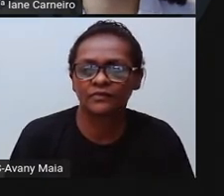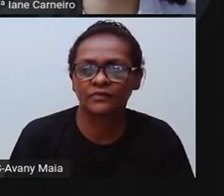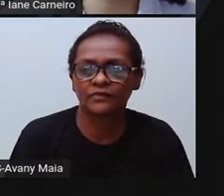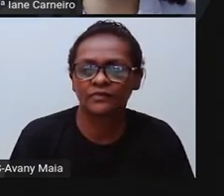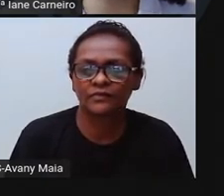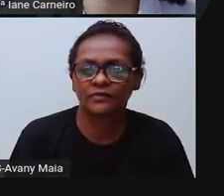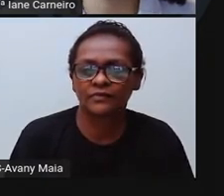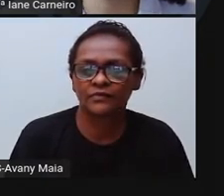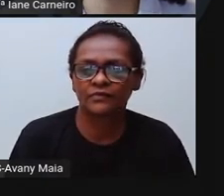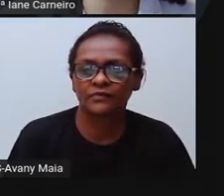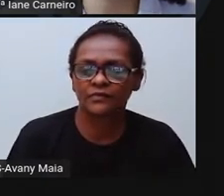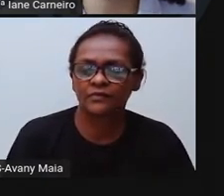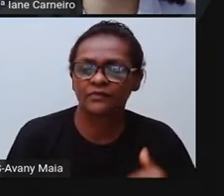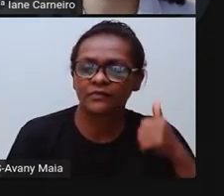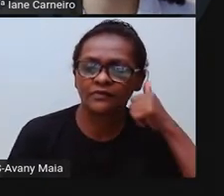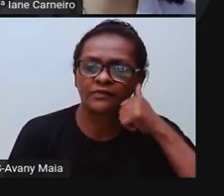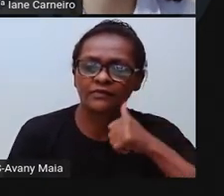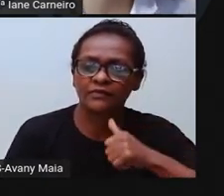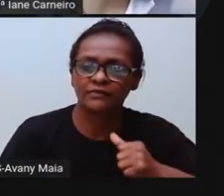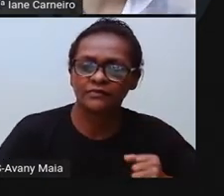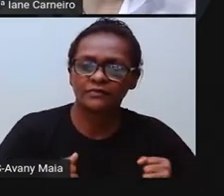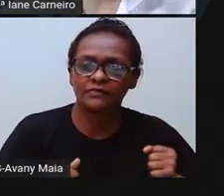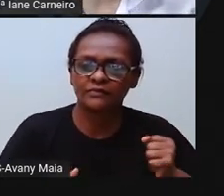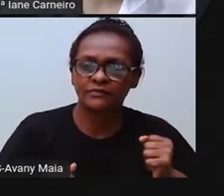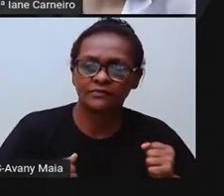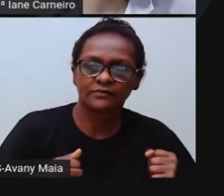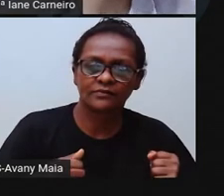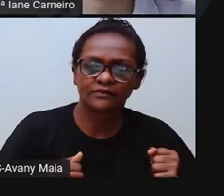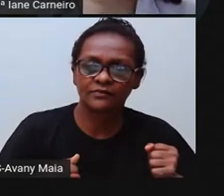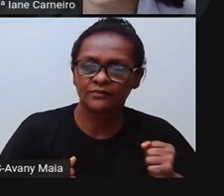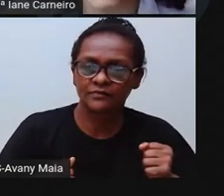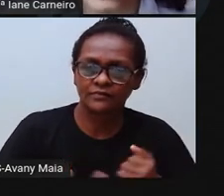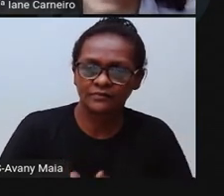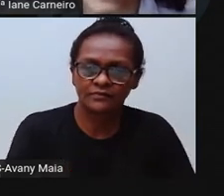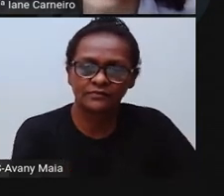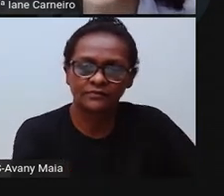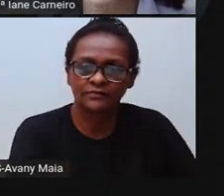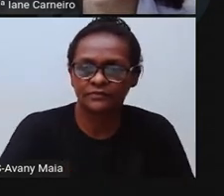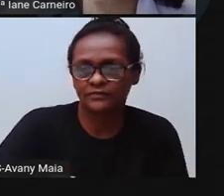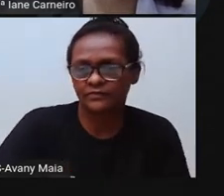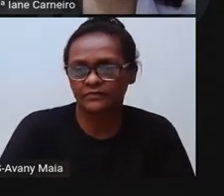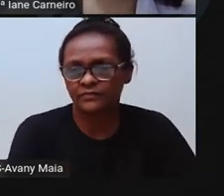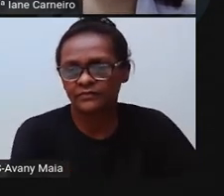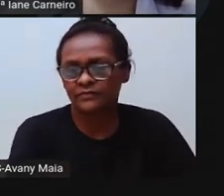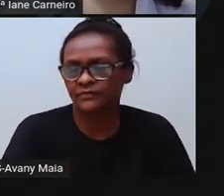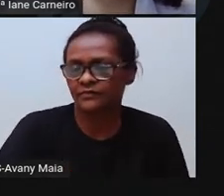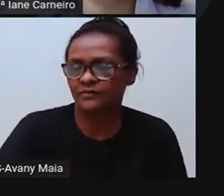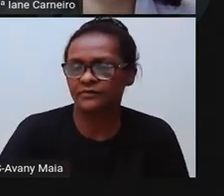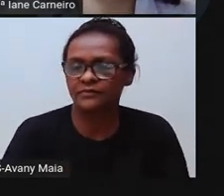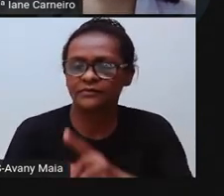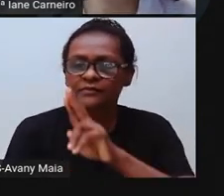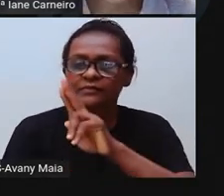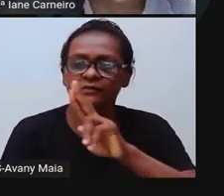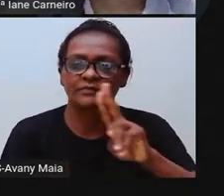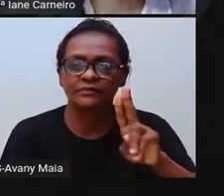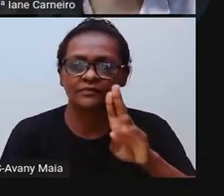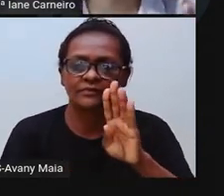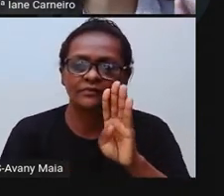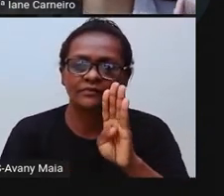É uma boneca. Vamos escrever a palavra boneca? Vamos lá, ó.